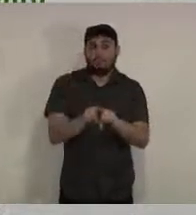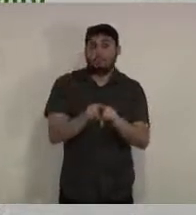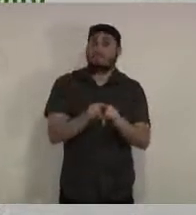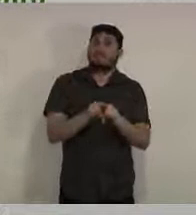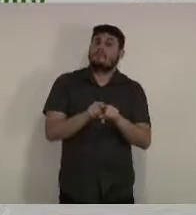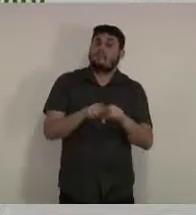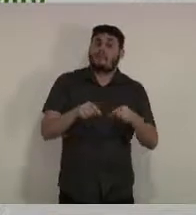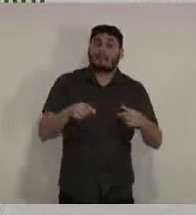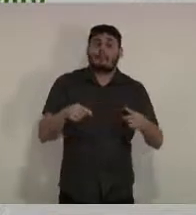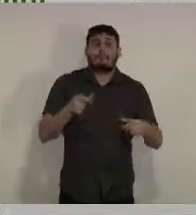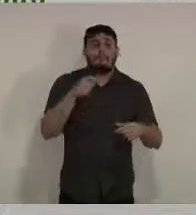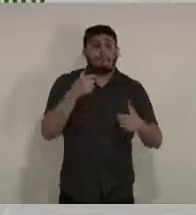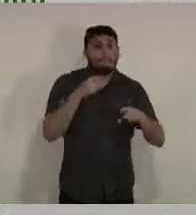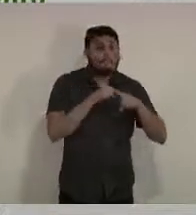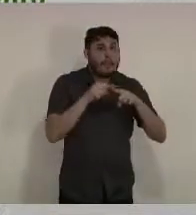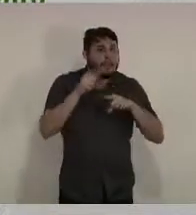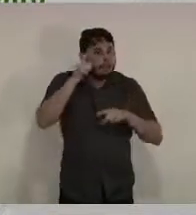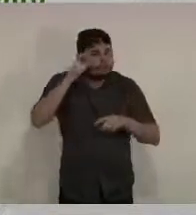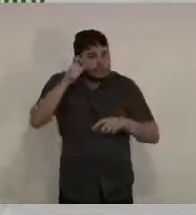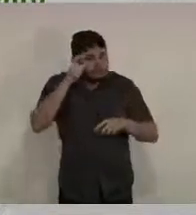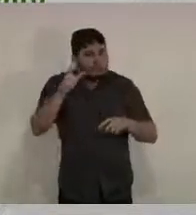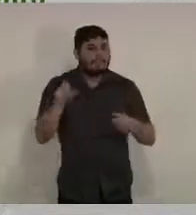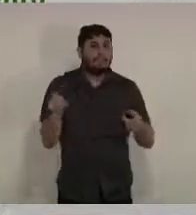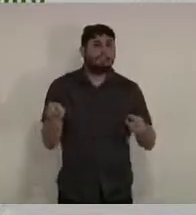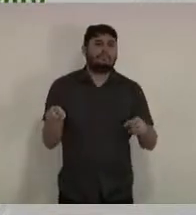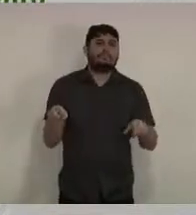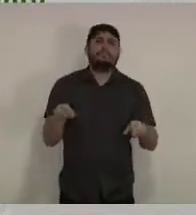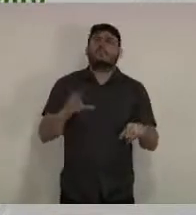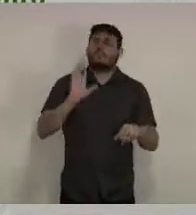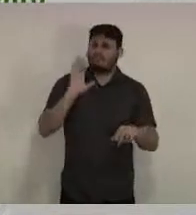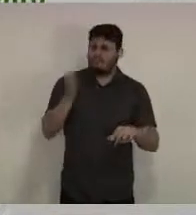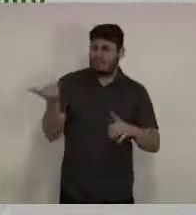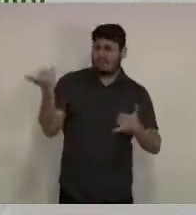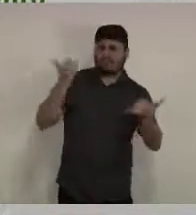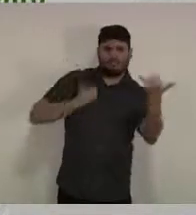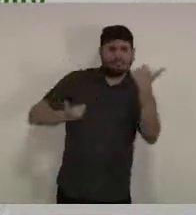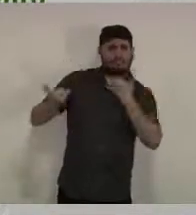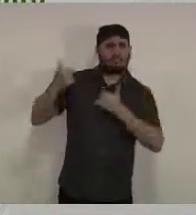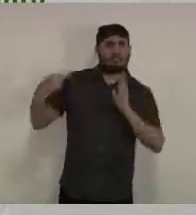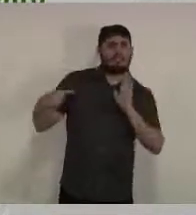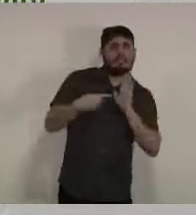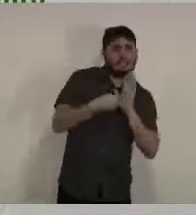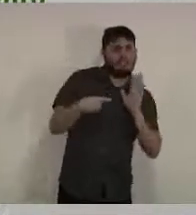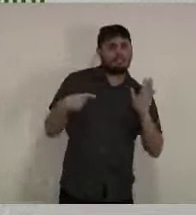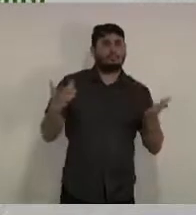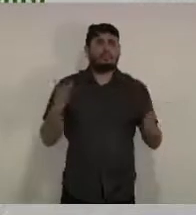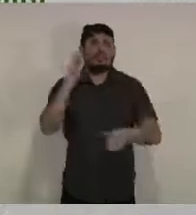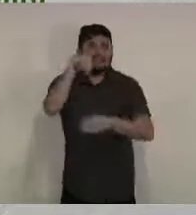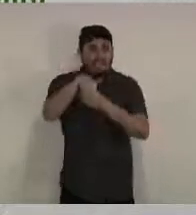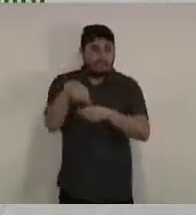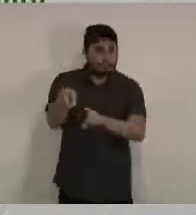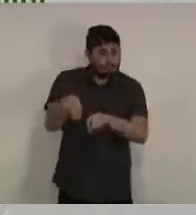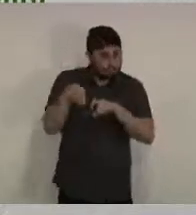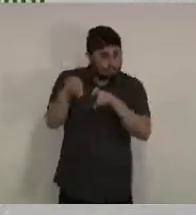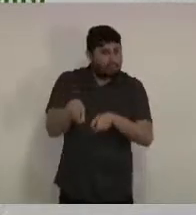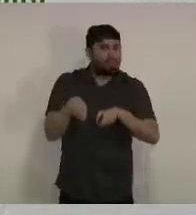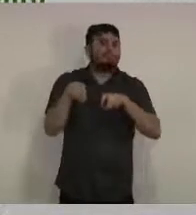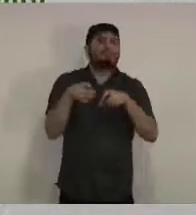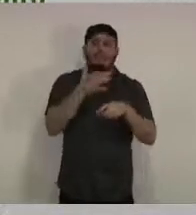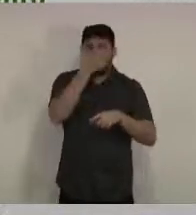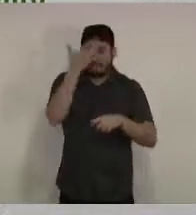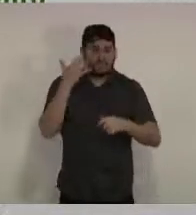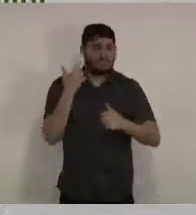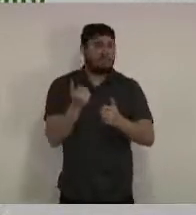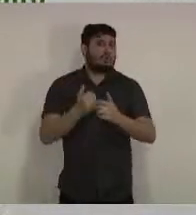informações sobre circulação inadequada e aglomeração de pessoas também na zona rural do nosso município. Avenida Portugal,